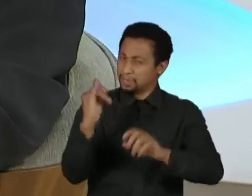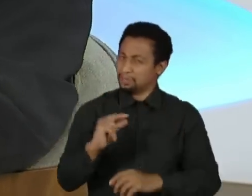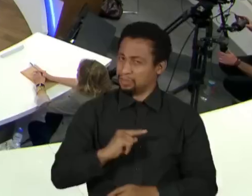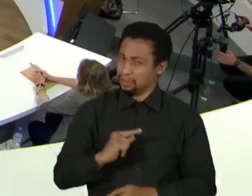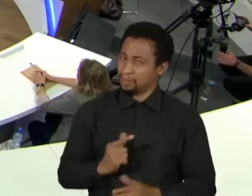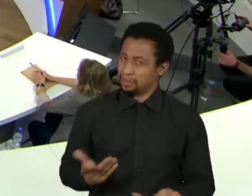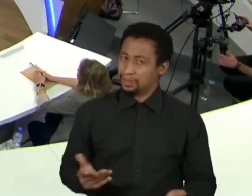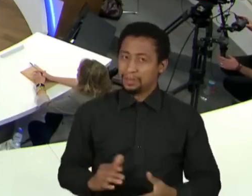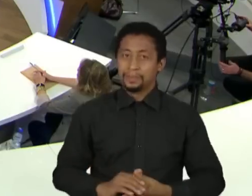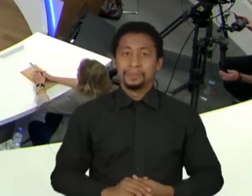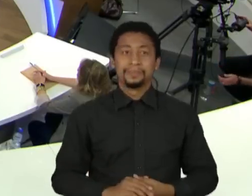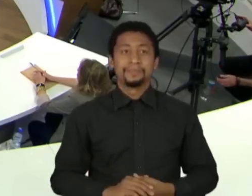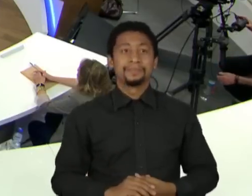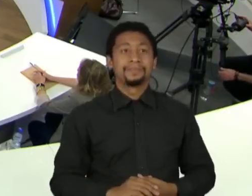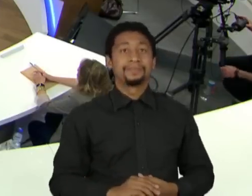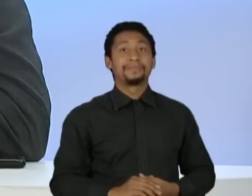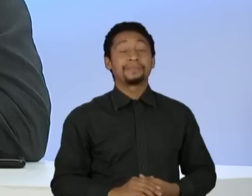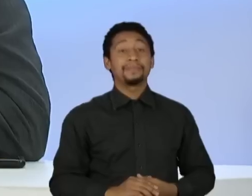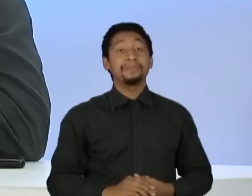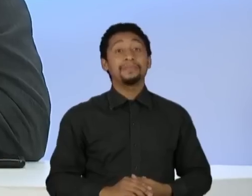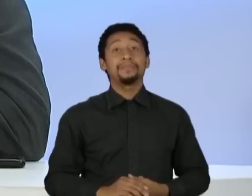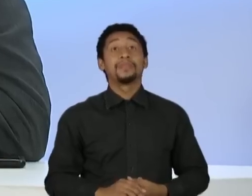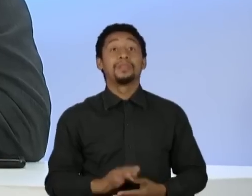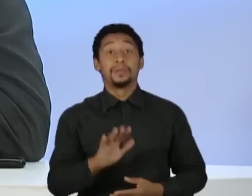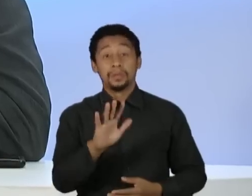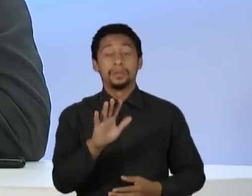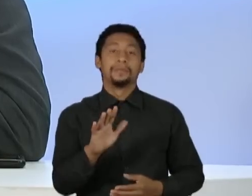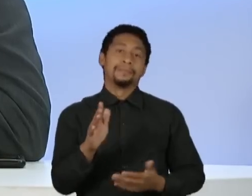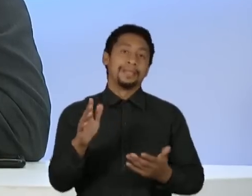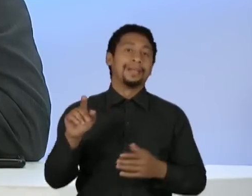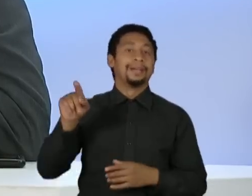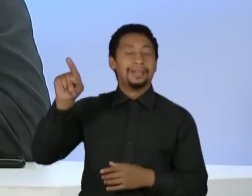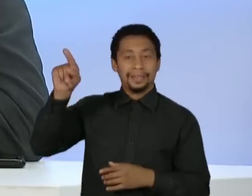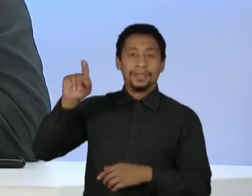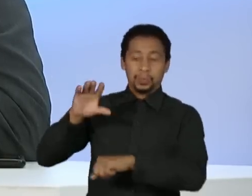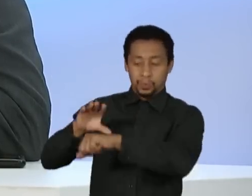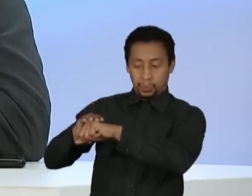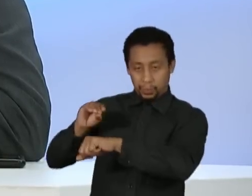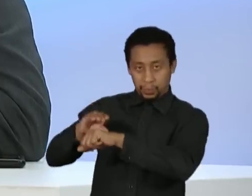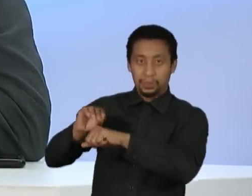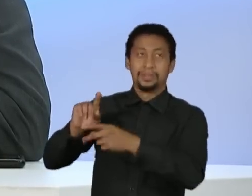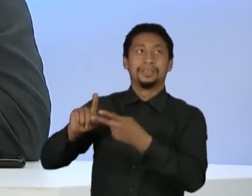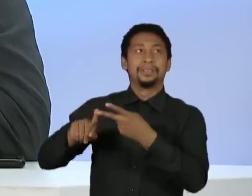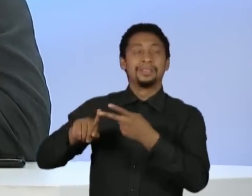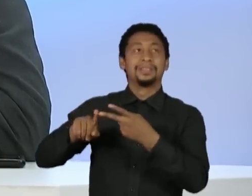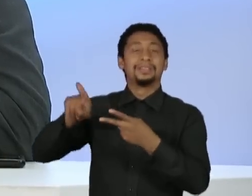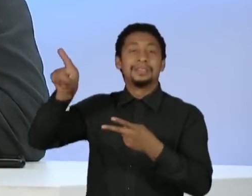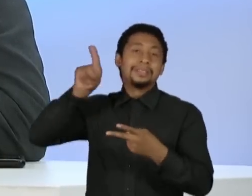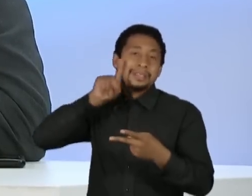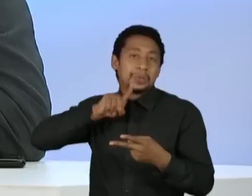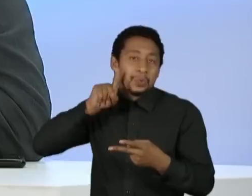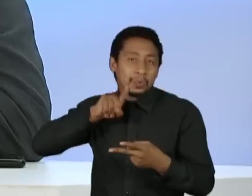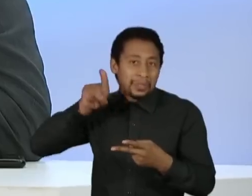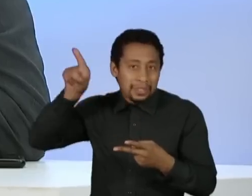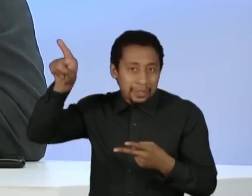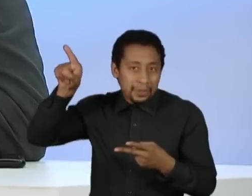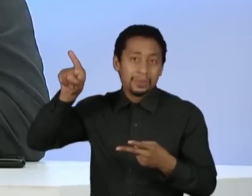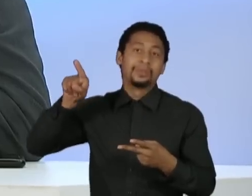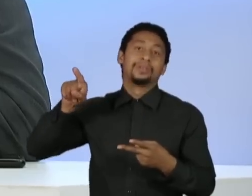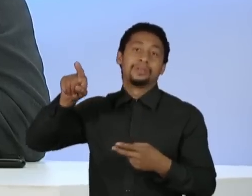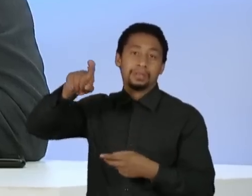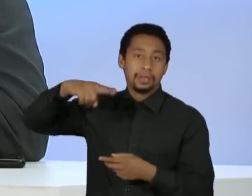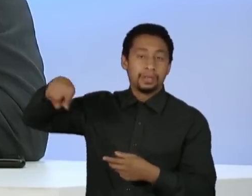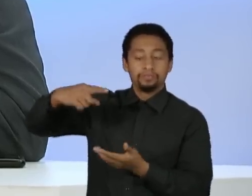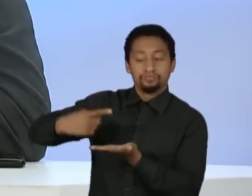Ministro, mas só um detalhe. A autoridade de Suíça, Estados Unidos, fizeram uma série de acordos com